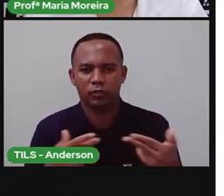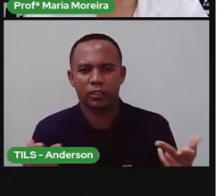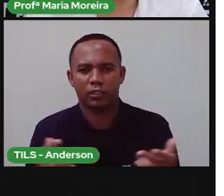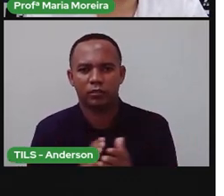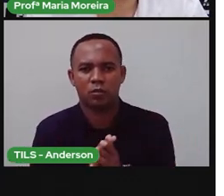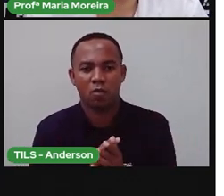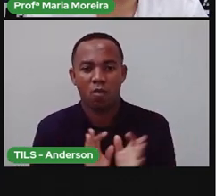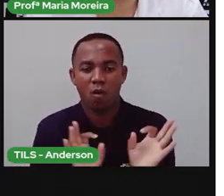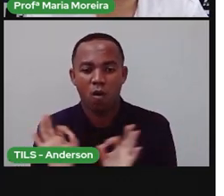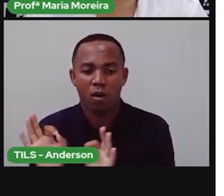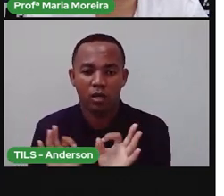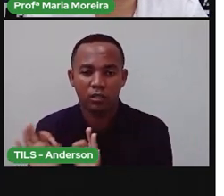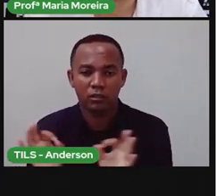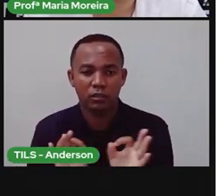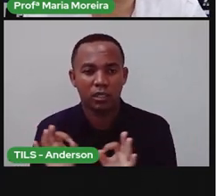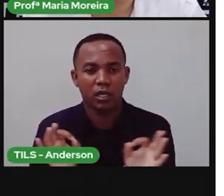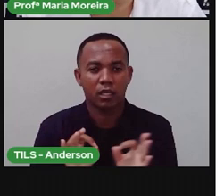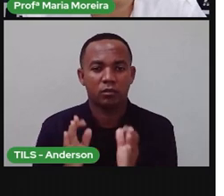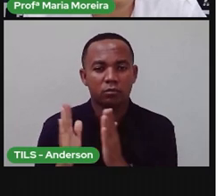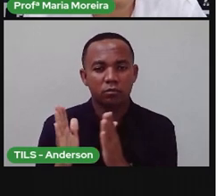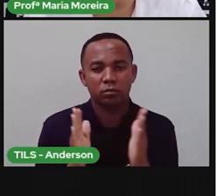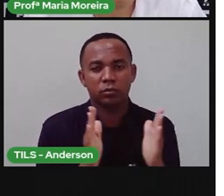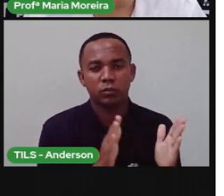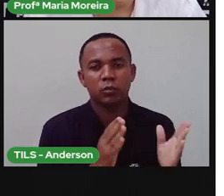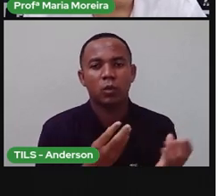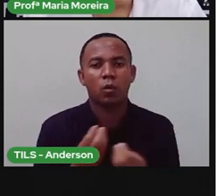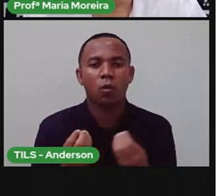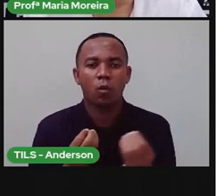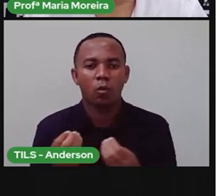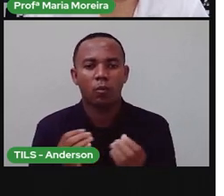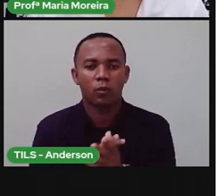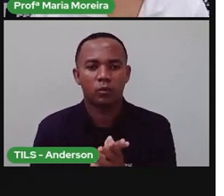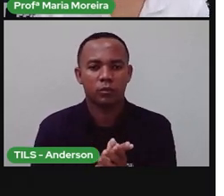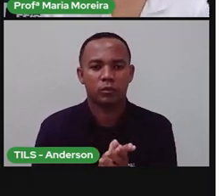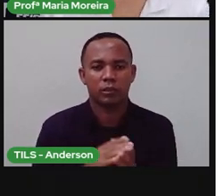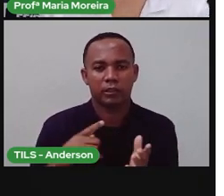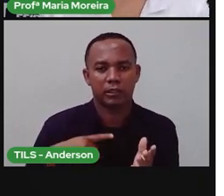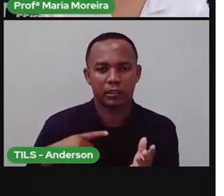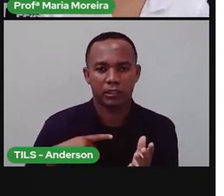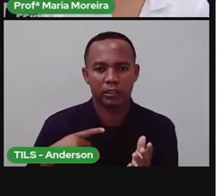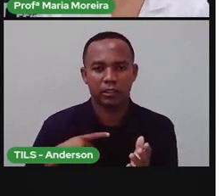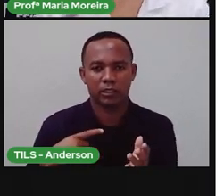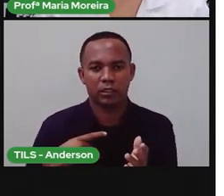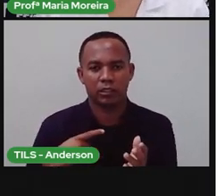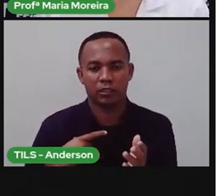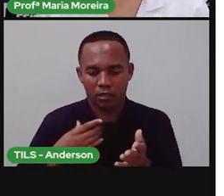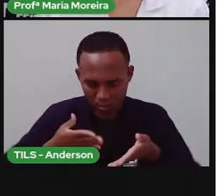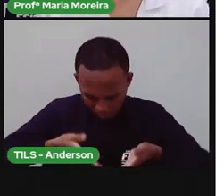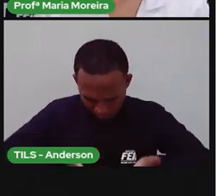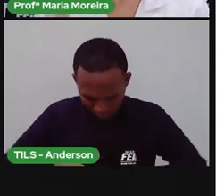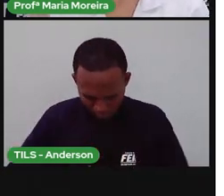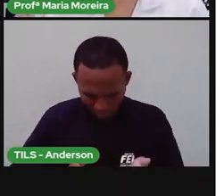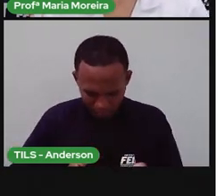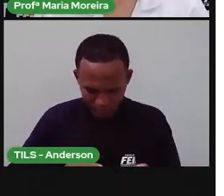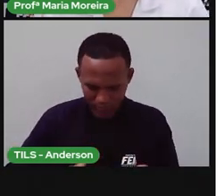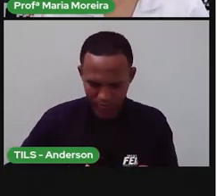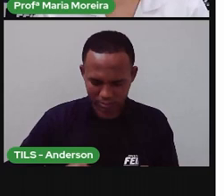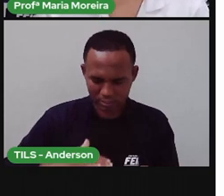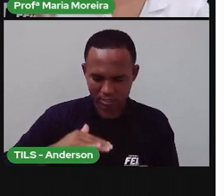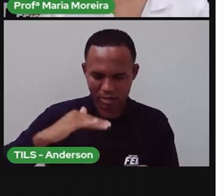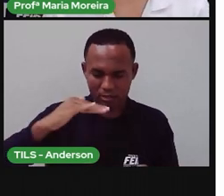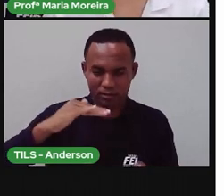são organizados em níveis de classificação. São aqueles que nascem, crescem, se